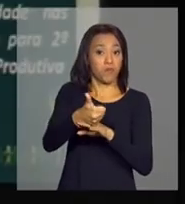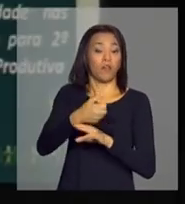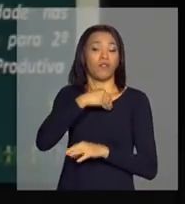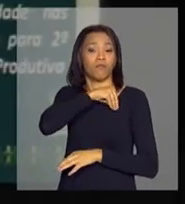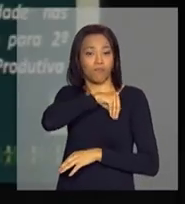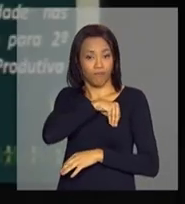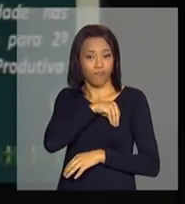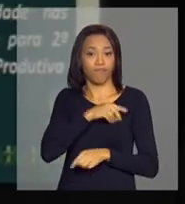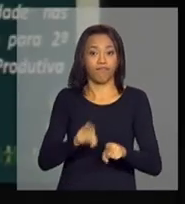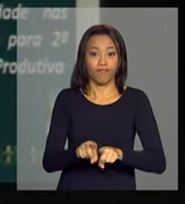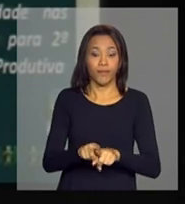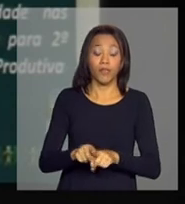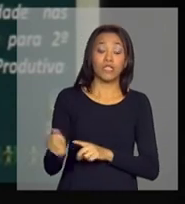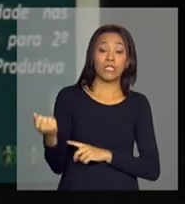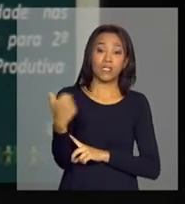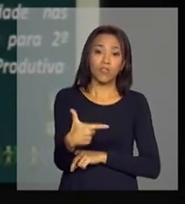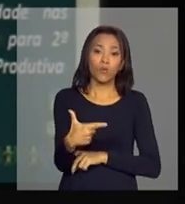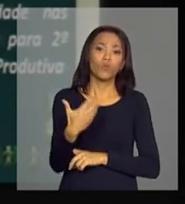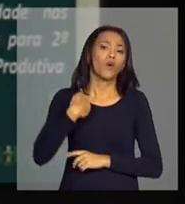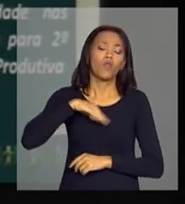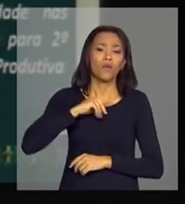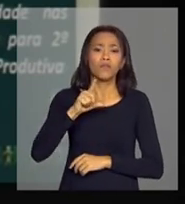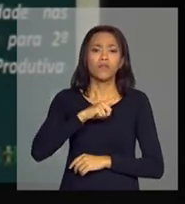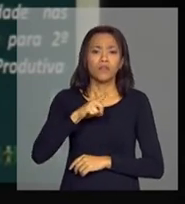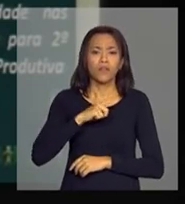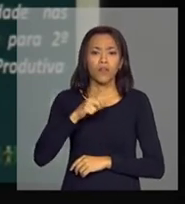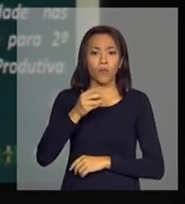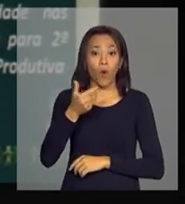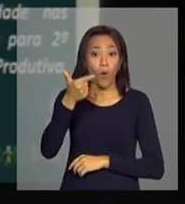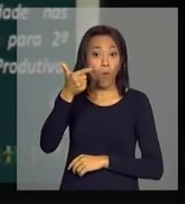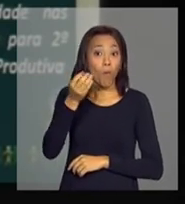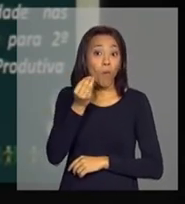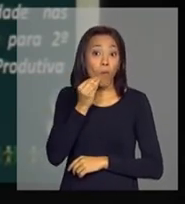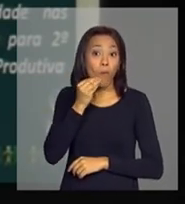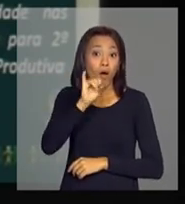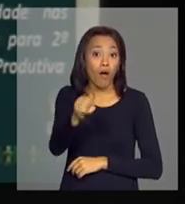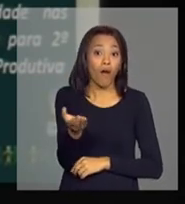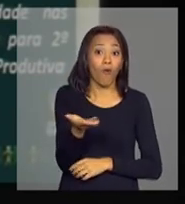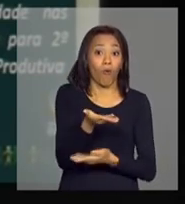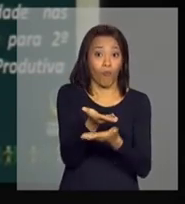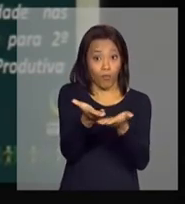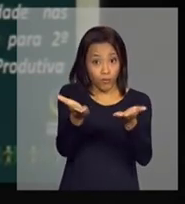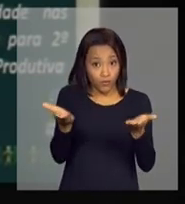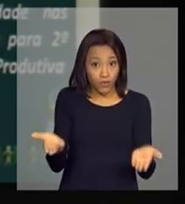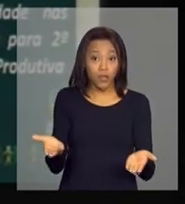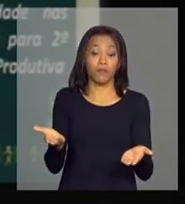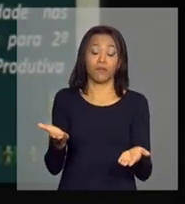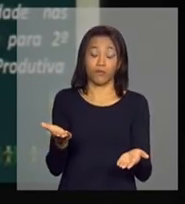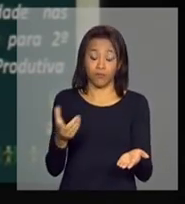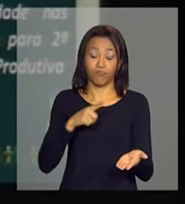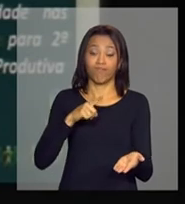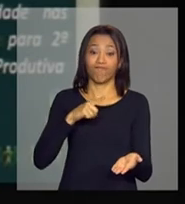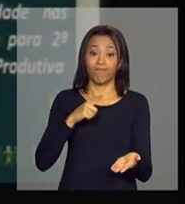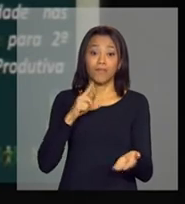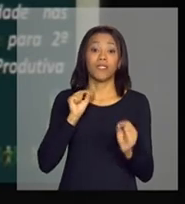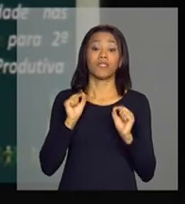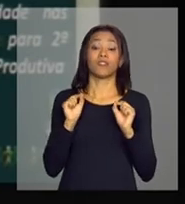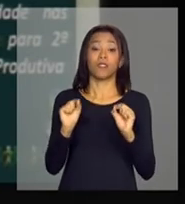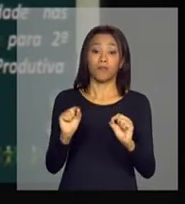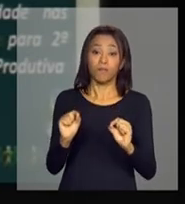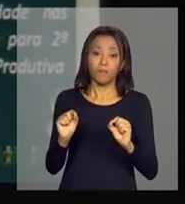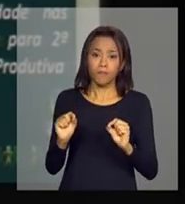segunda questão é que nós temos aí uma grande oportunidade, nós temos uma grande oportunidade que está